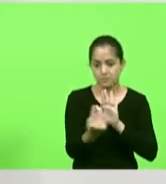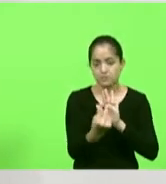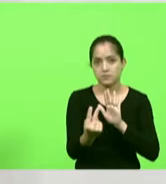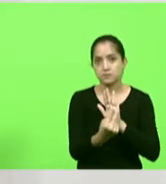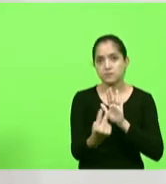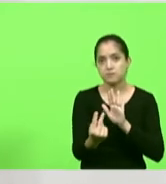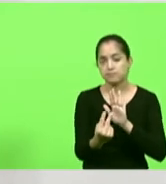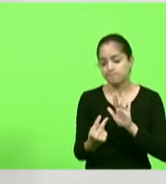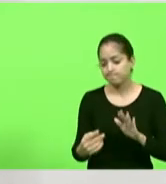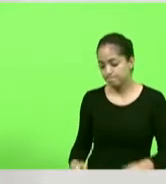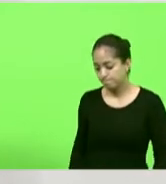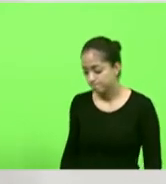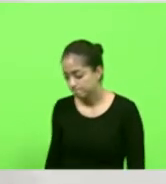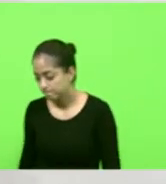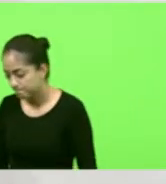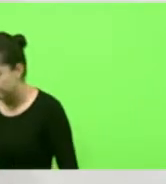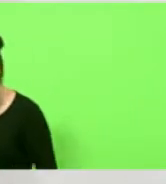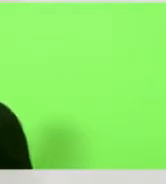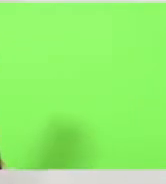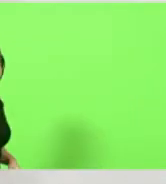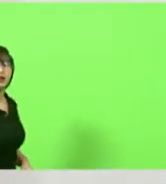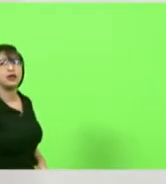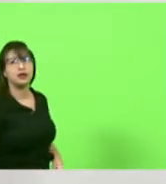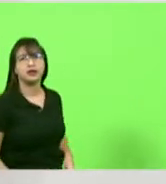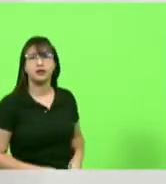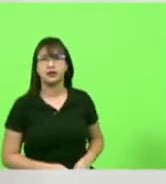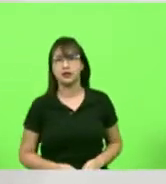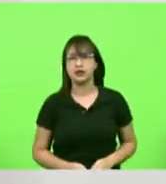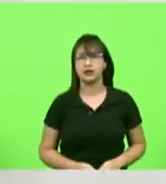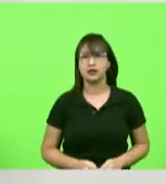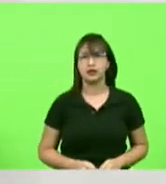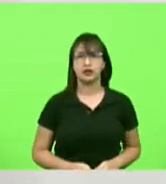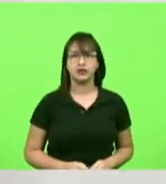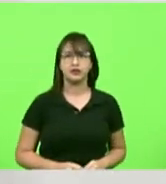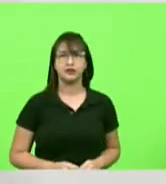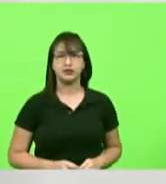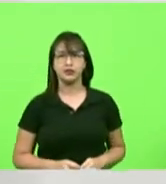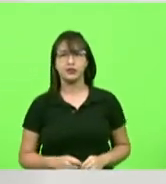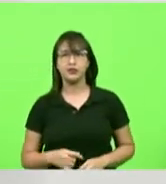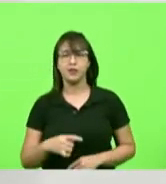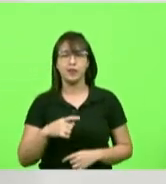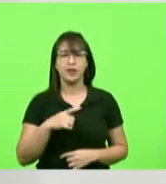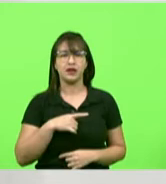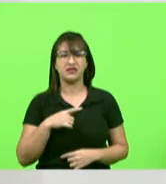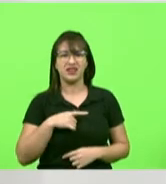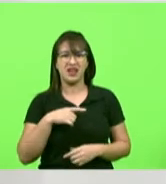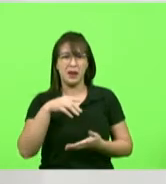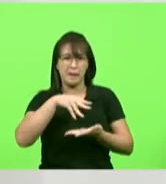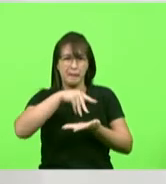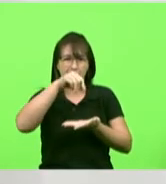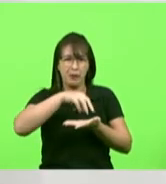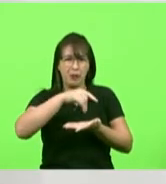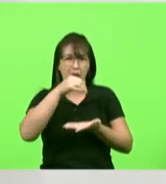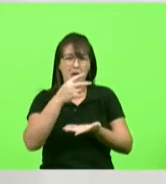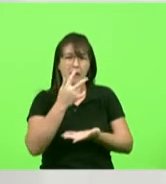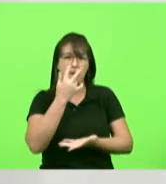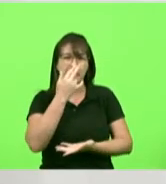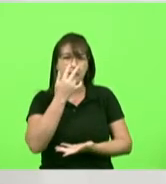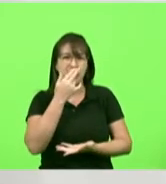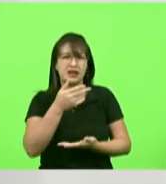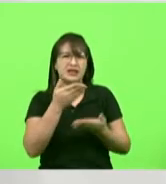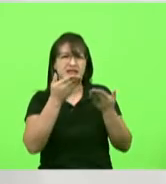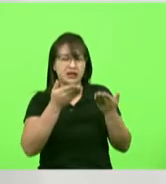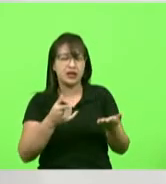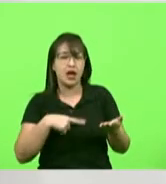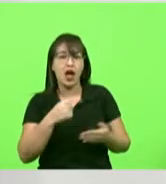começam a se chocar entre si ela cria um subproduto ela cria uma borra um pó que sai dali e ele é o